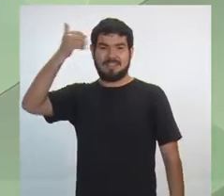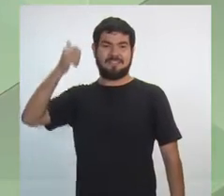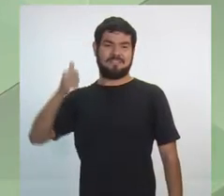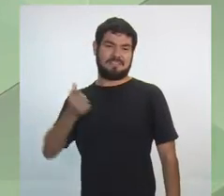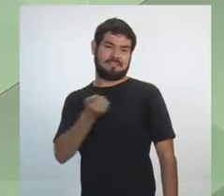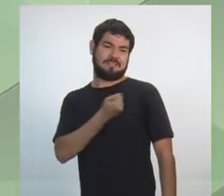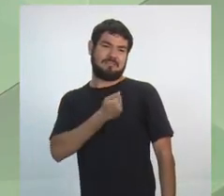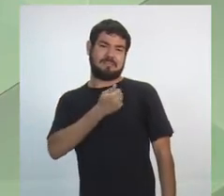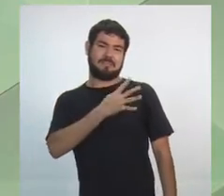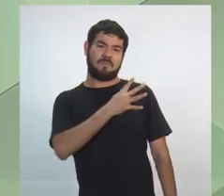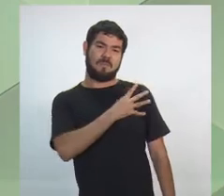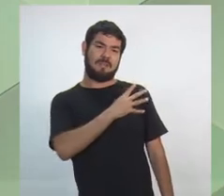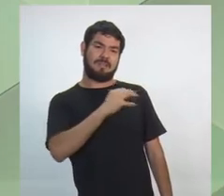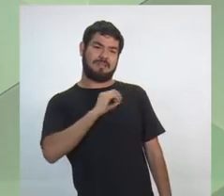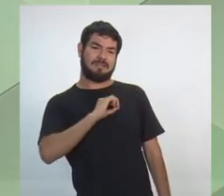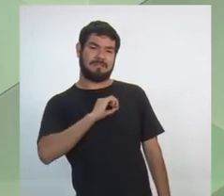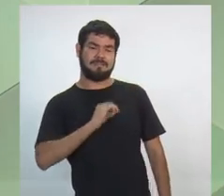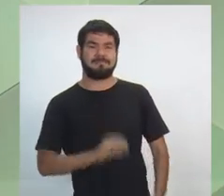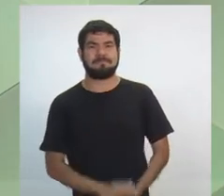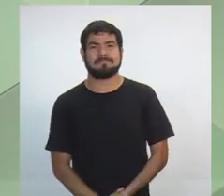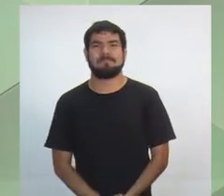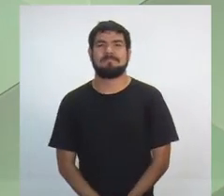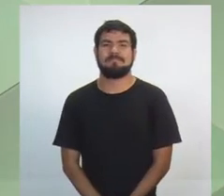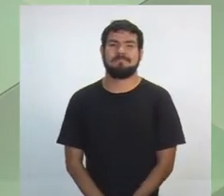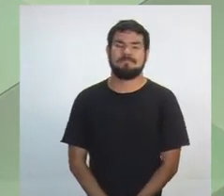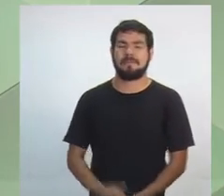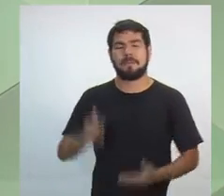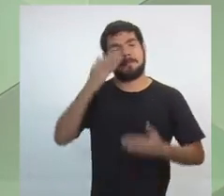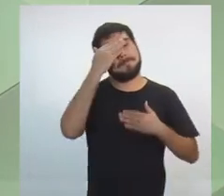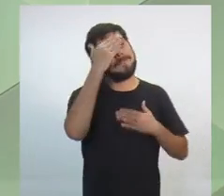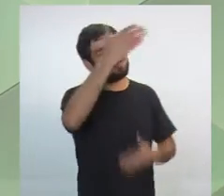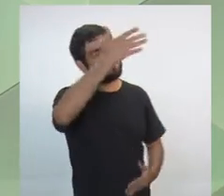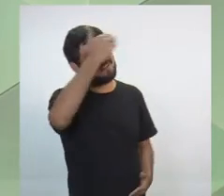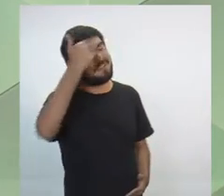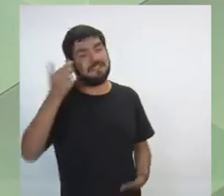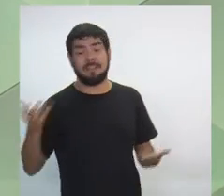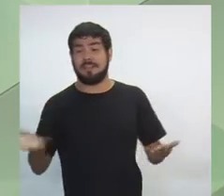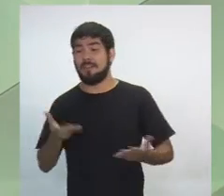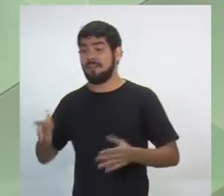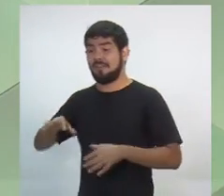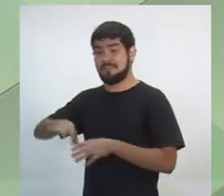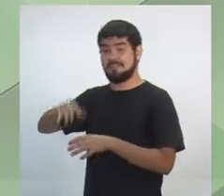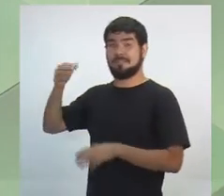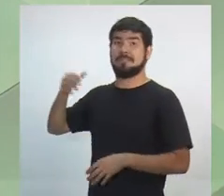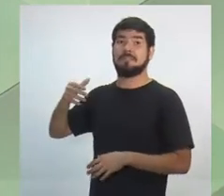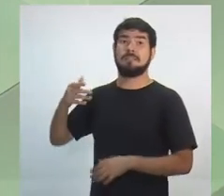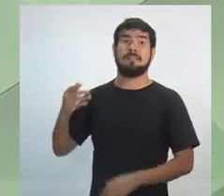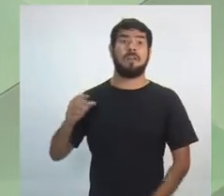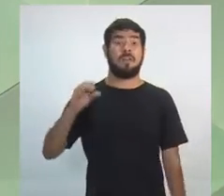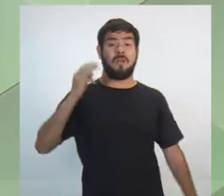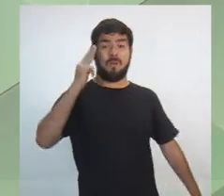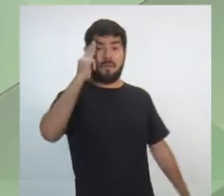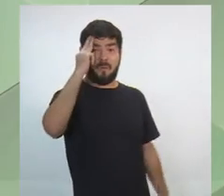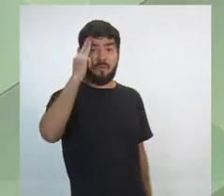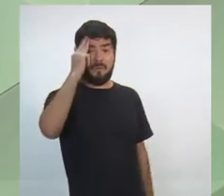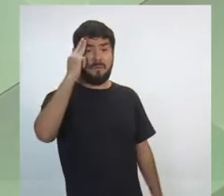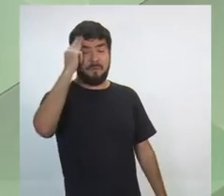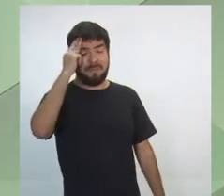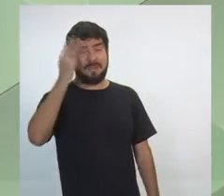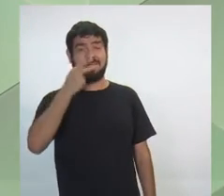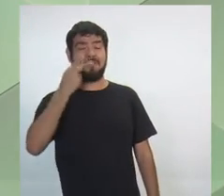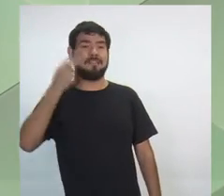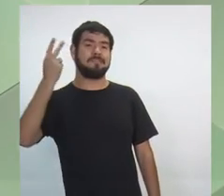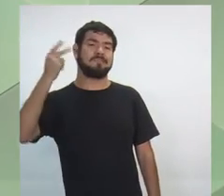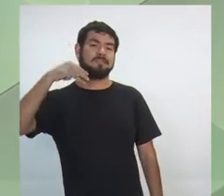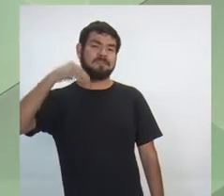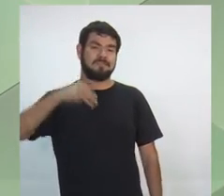Muito obrigada, candidato Davi Almeida. E agora, pela ordem de sorteio, o candidato Omar Aziz, do PSD, quem fala. Dois minutos